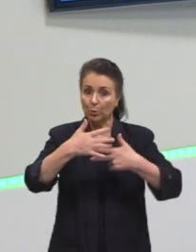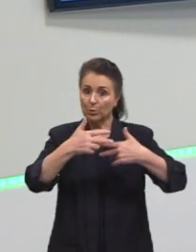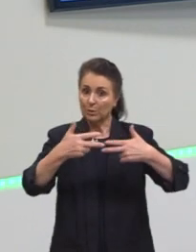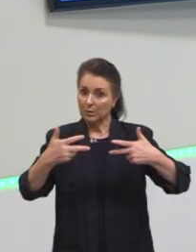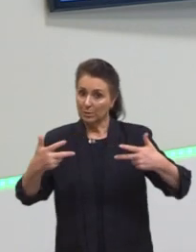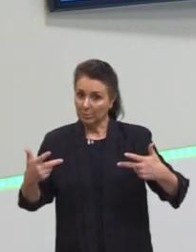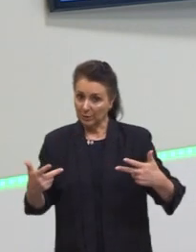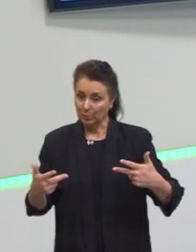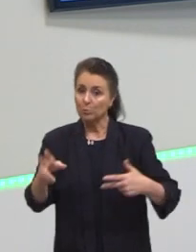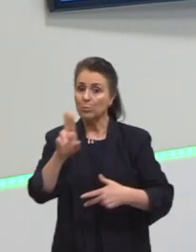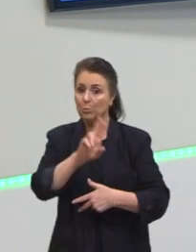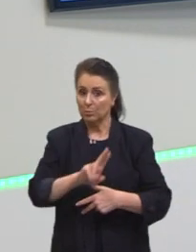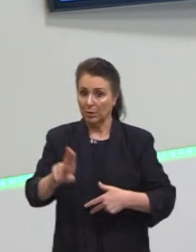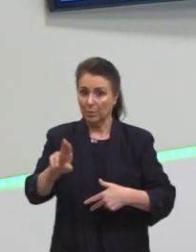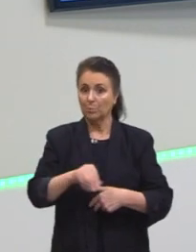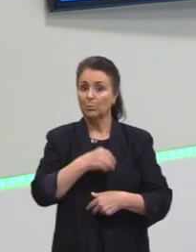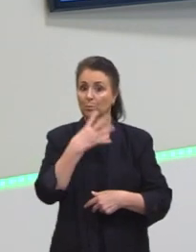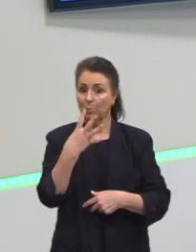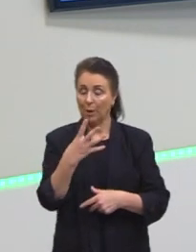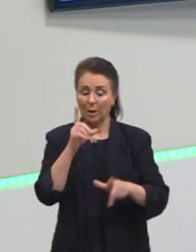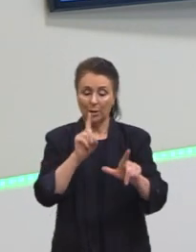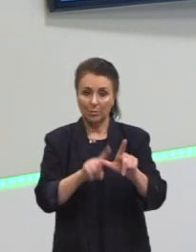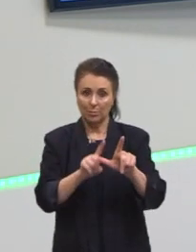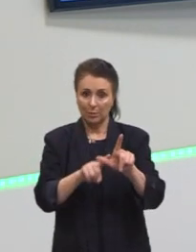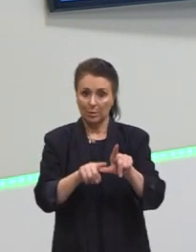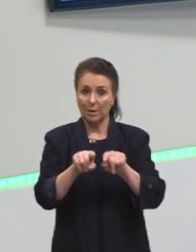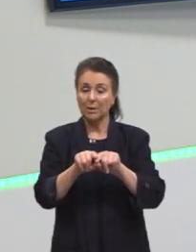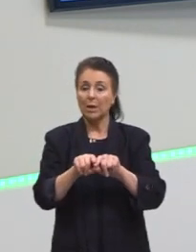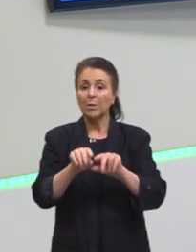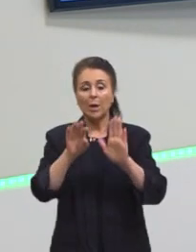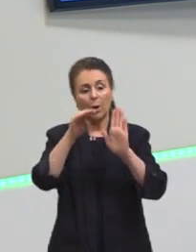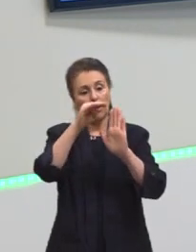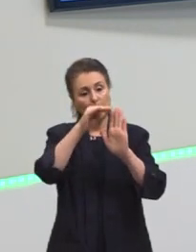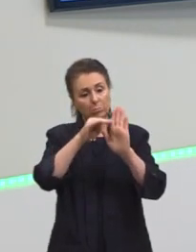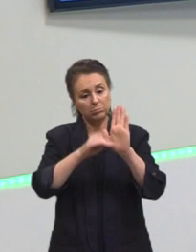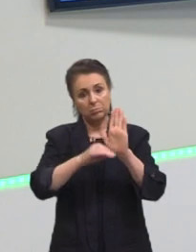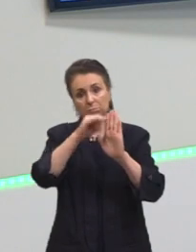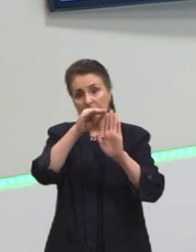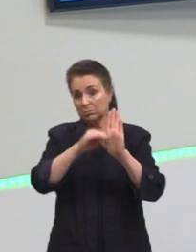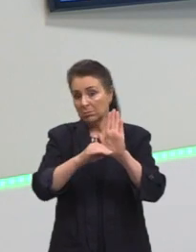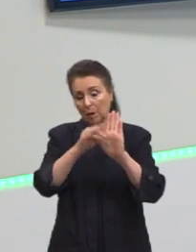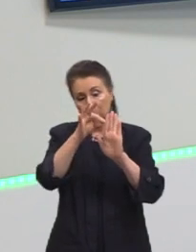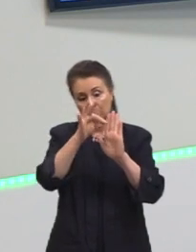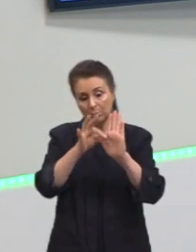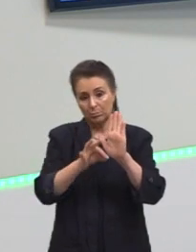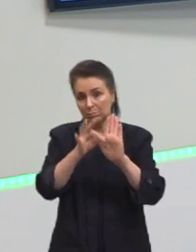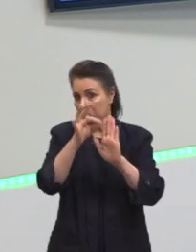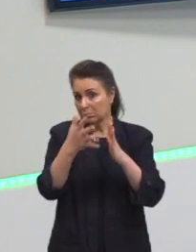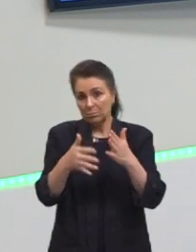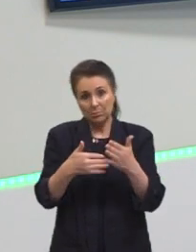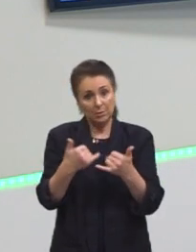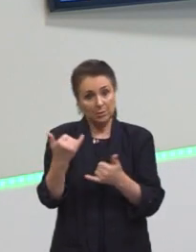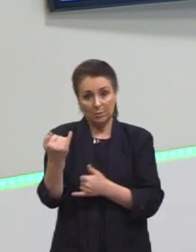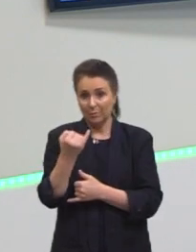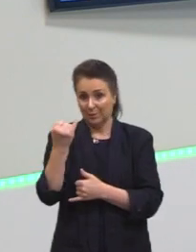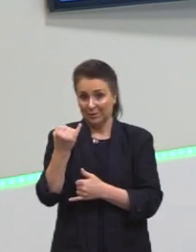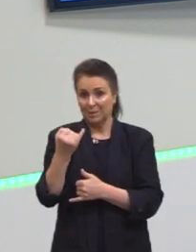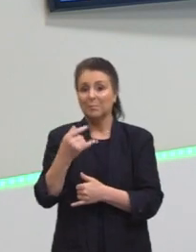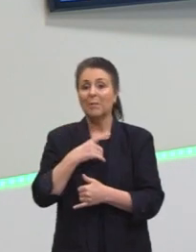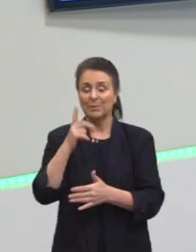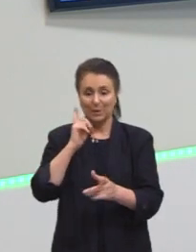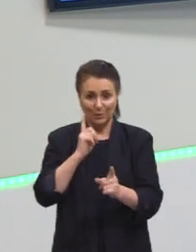as quatro letras, e a ordem das letras importa muito, porque aí a gente chega no total de possibilidades.